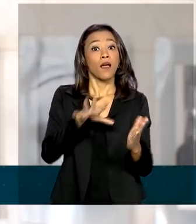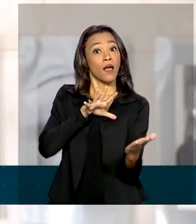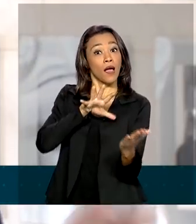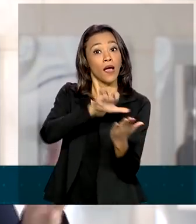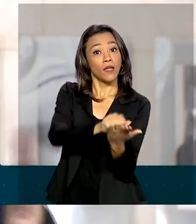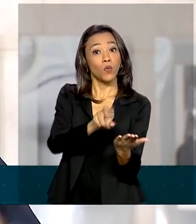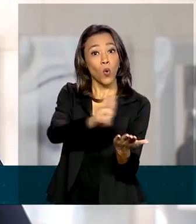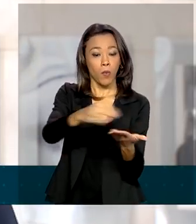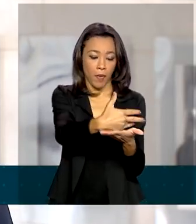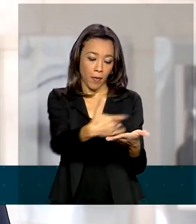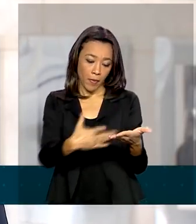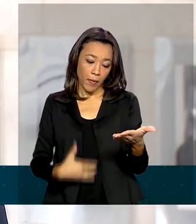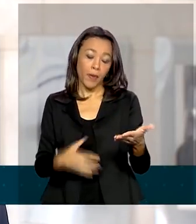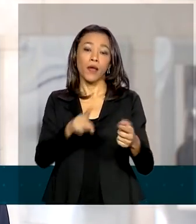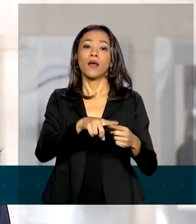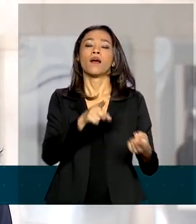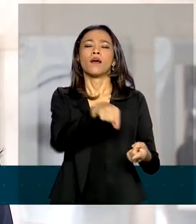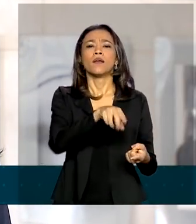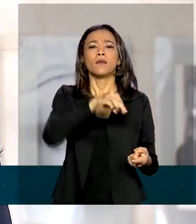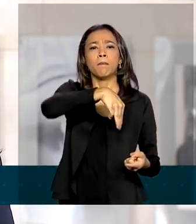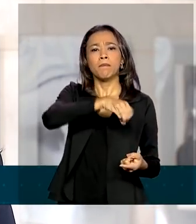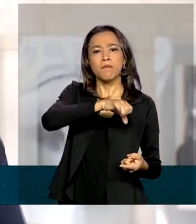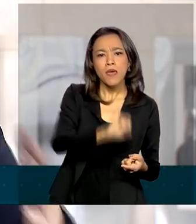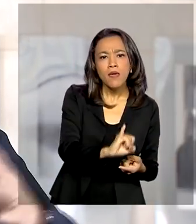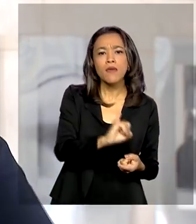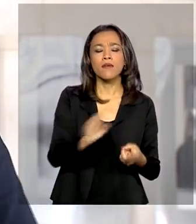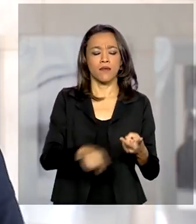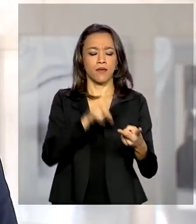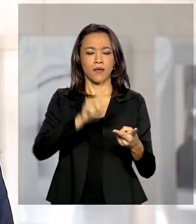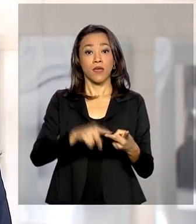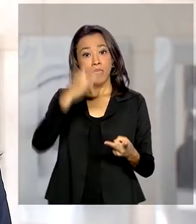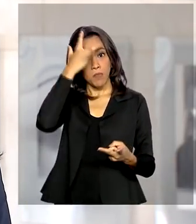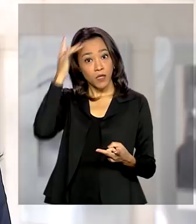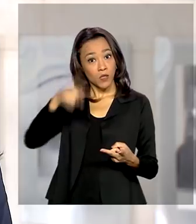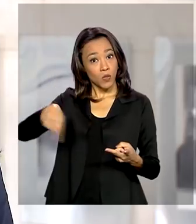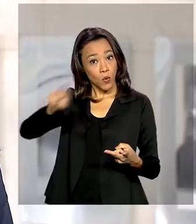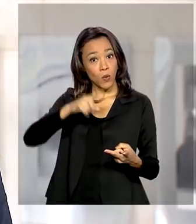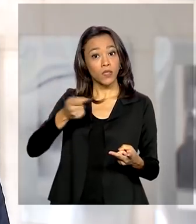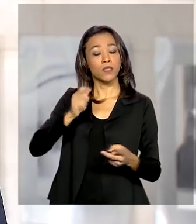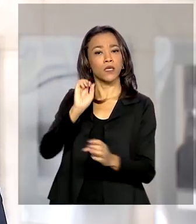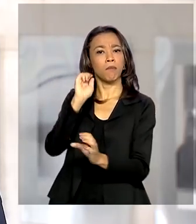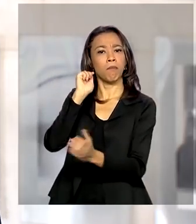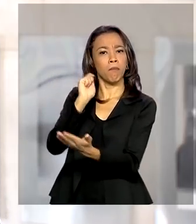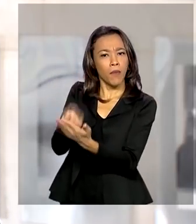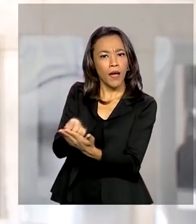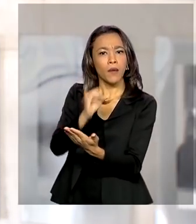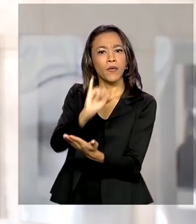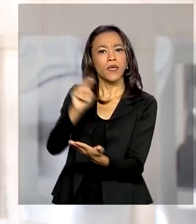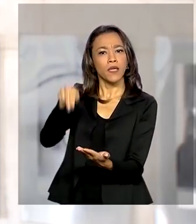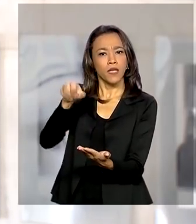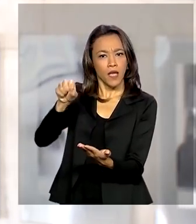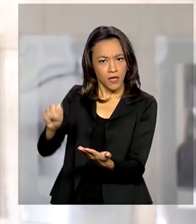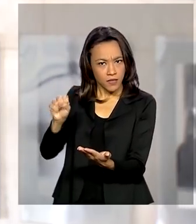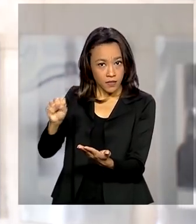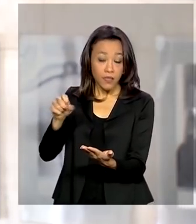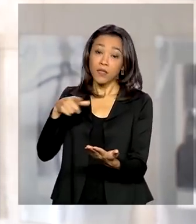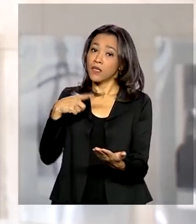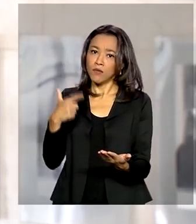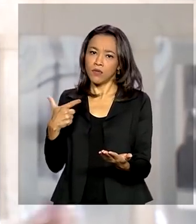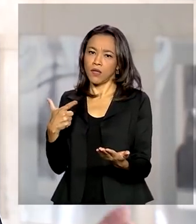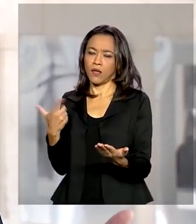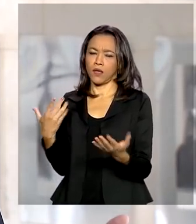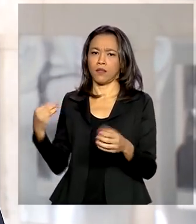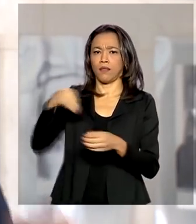informais, microempreendedores individuais, MEI e contribuintes individuais do INSS que não estejam nos programas